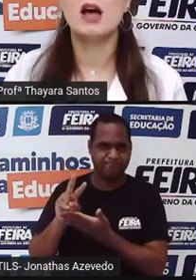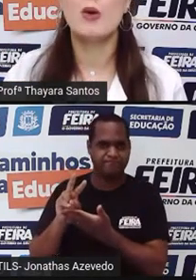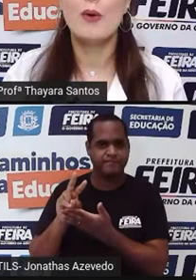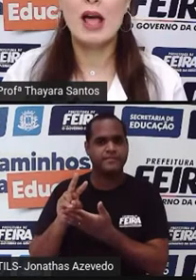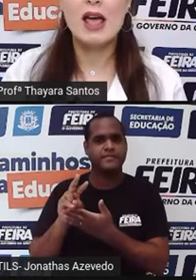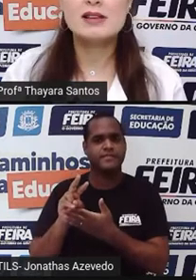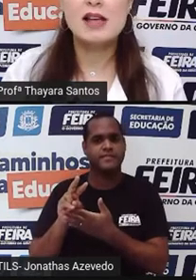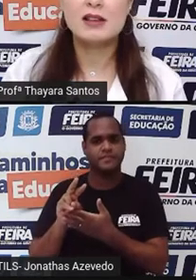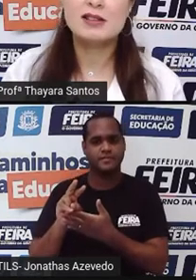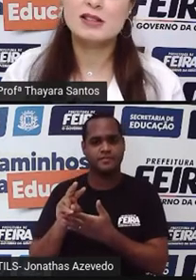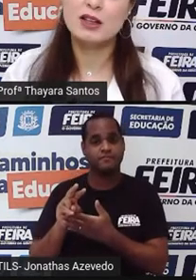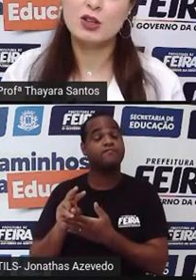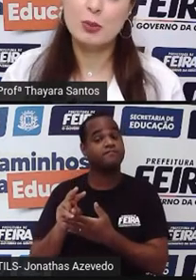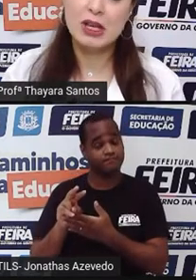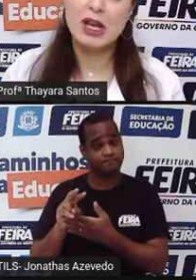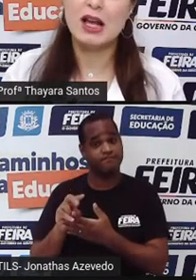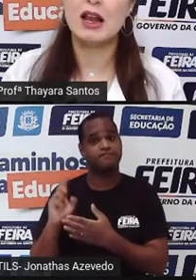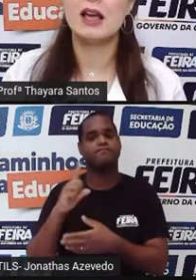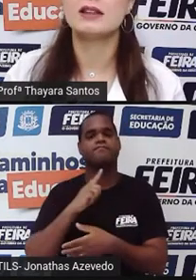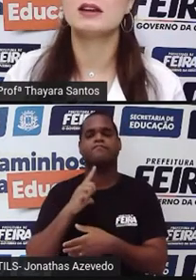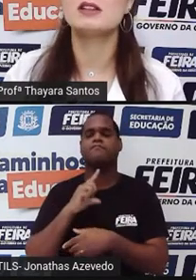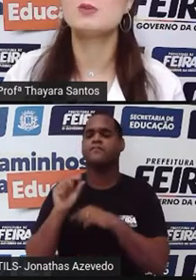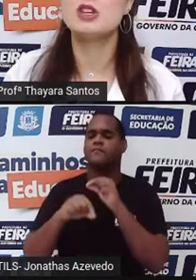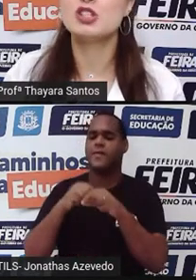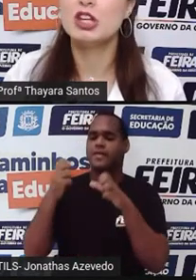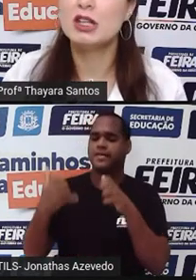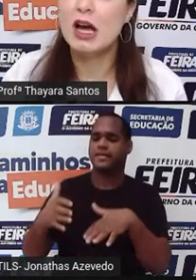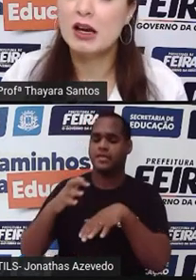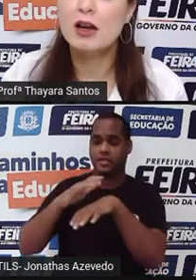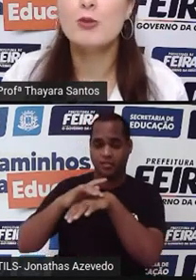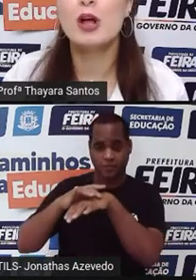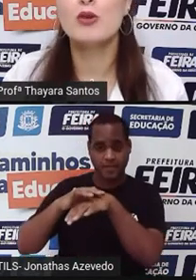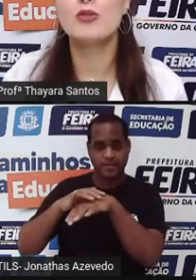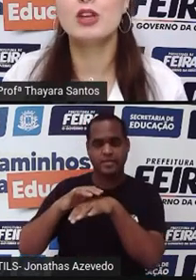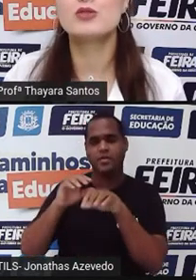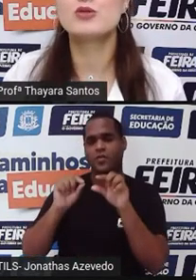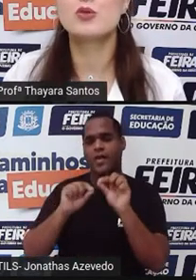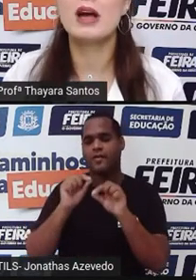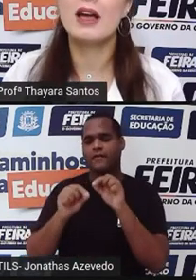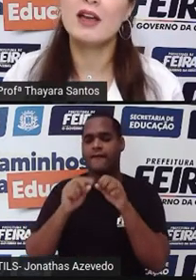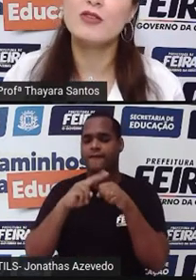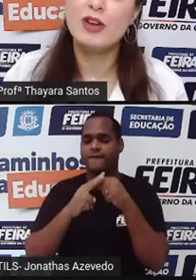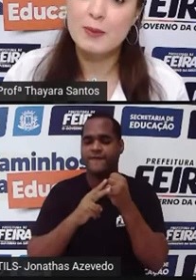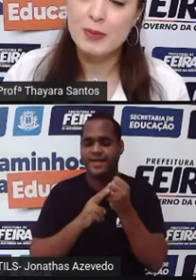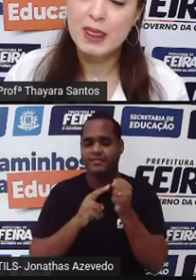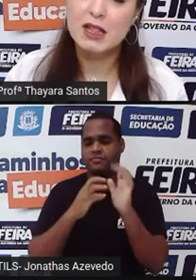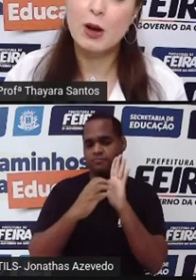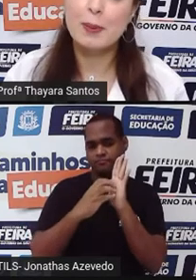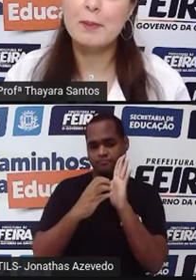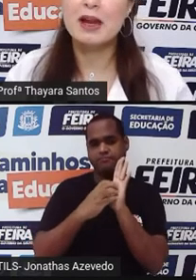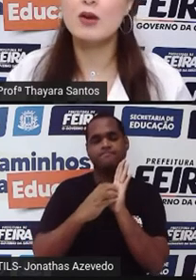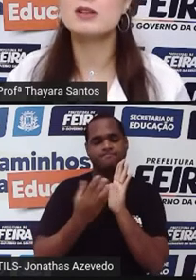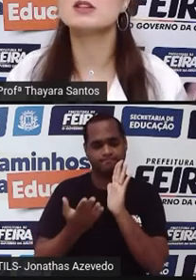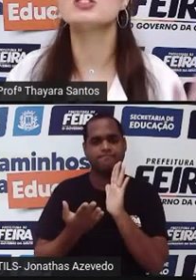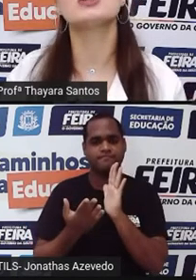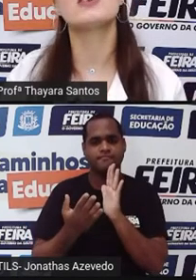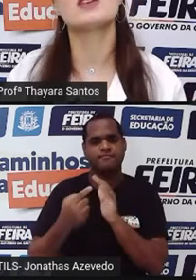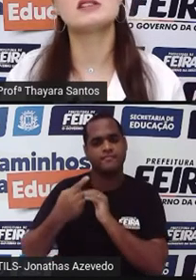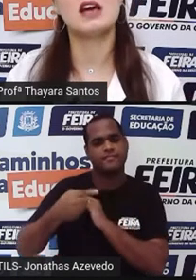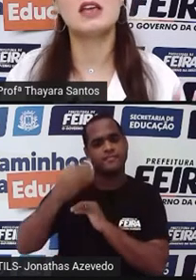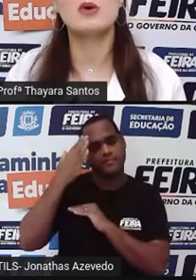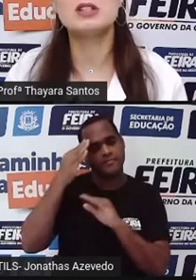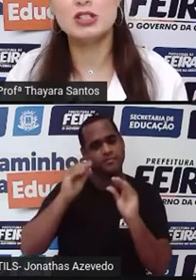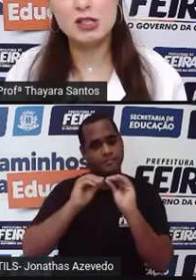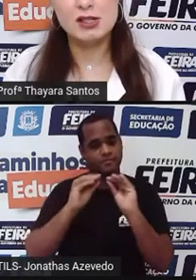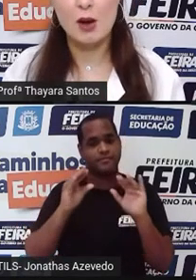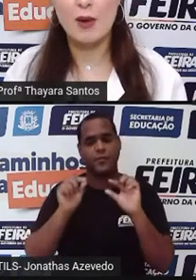Então, essa síndrome, ela é transmitida pelo vírus do HIV. Então, a primeira coisa que a gente tem que